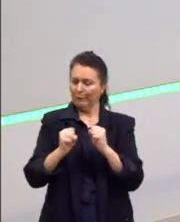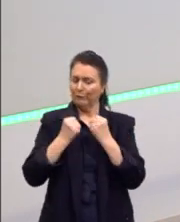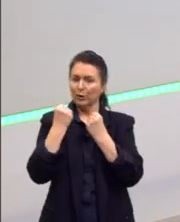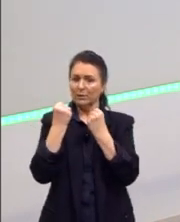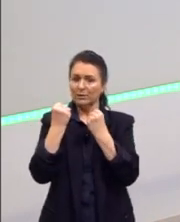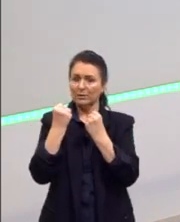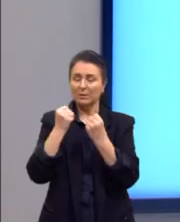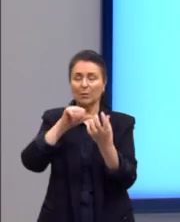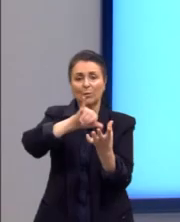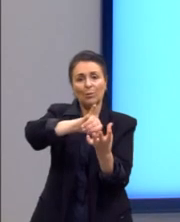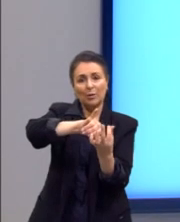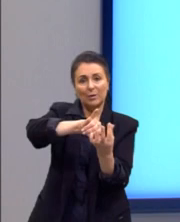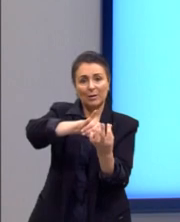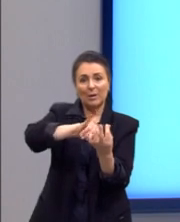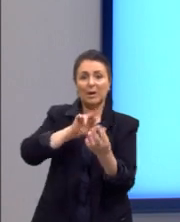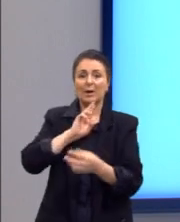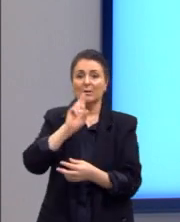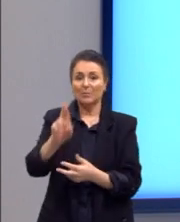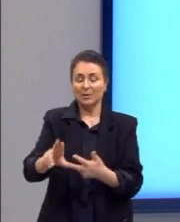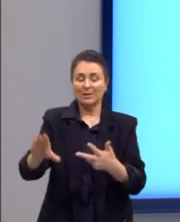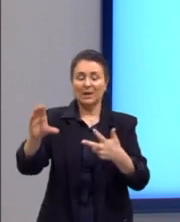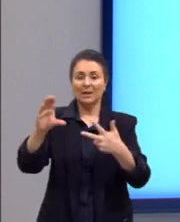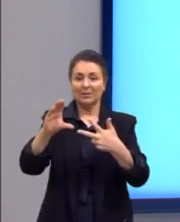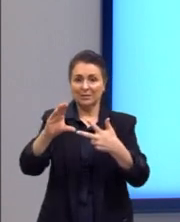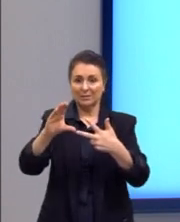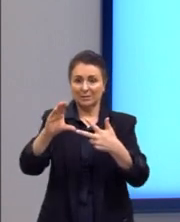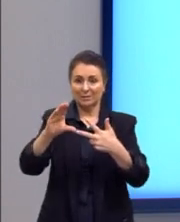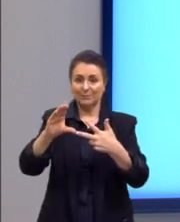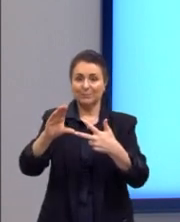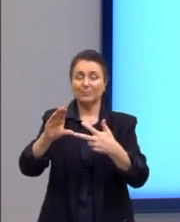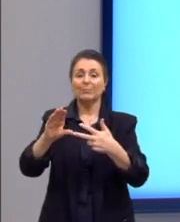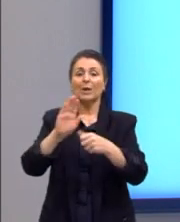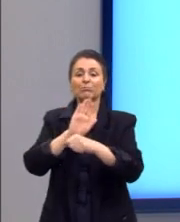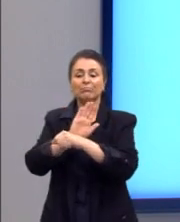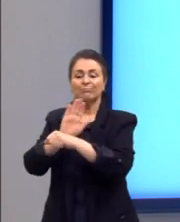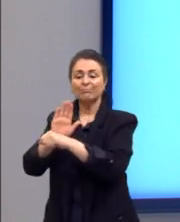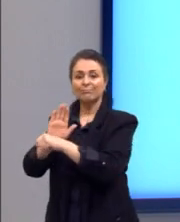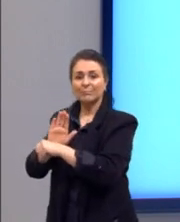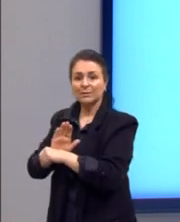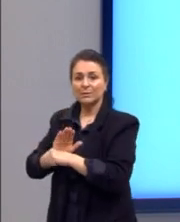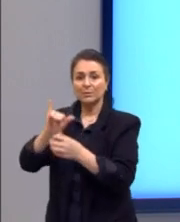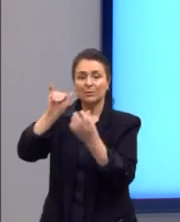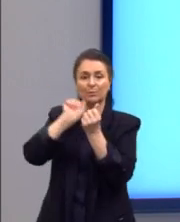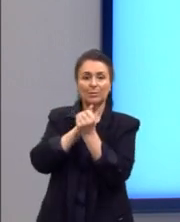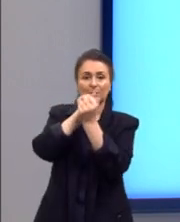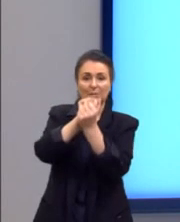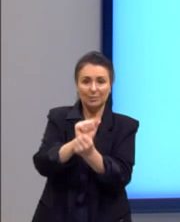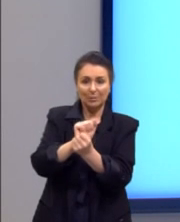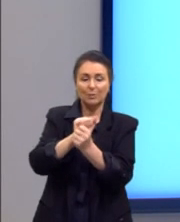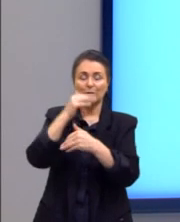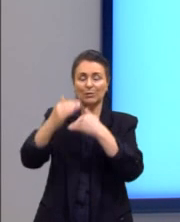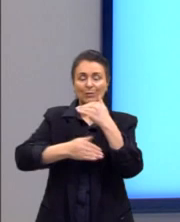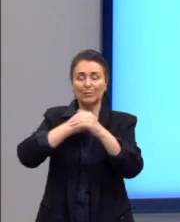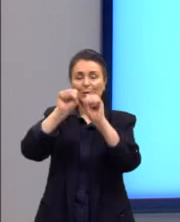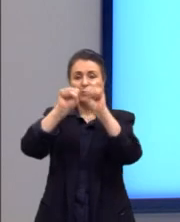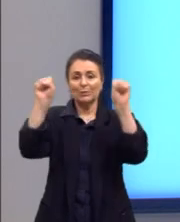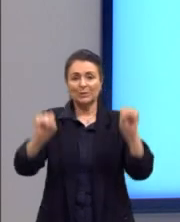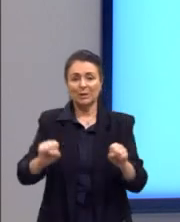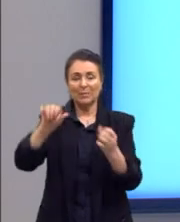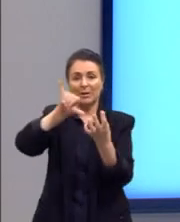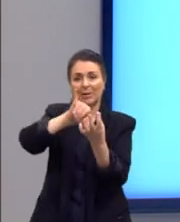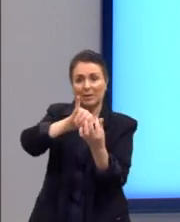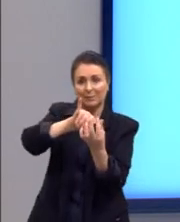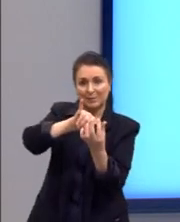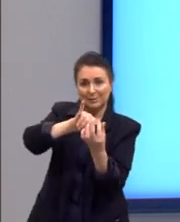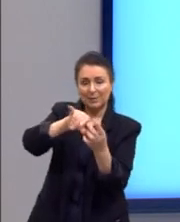Então, a resposta é a opção C. A contribuição da escravidão para o desenvolvimento do sistema capitalista. E falar